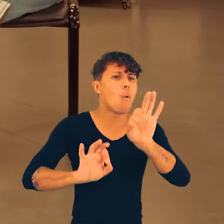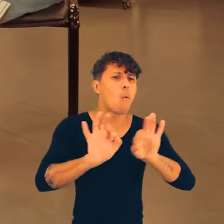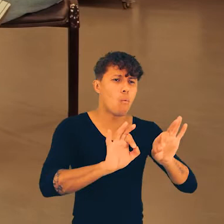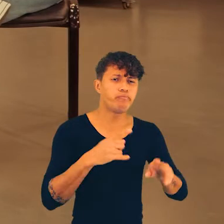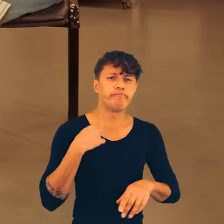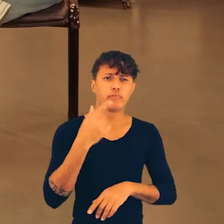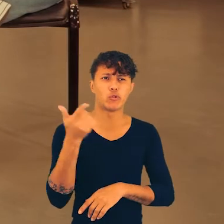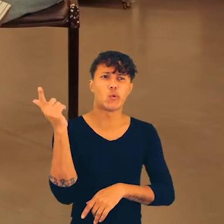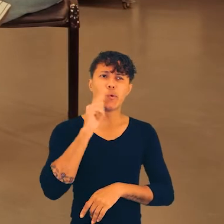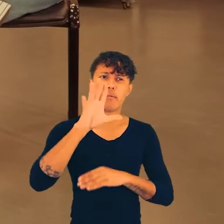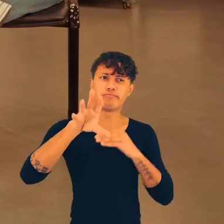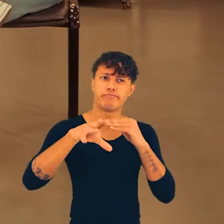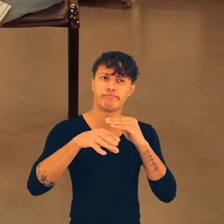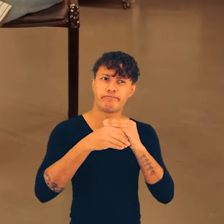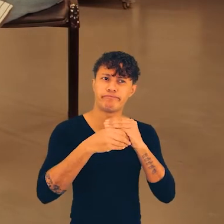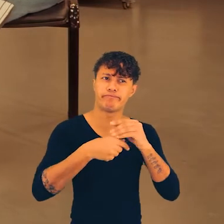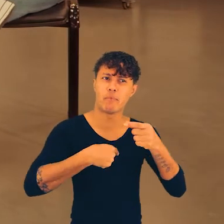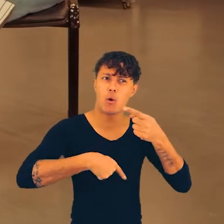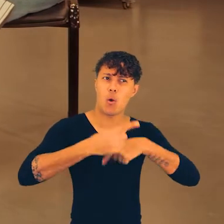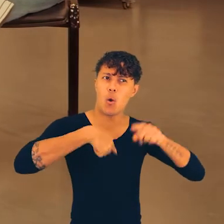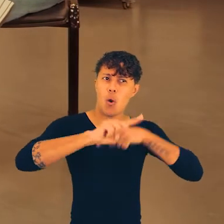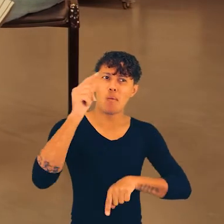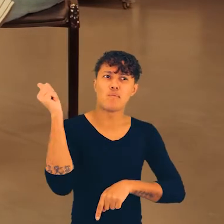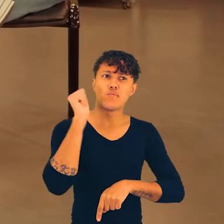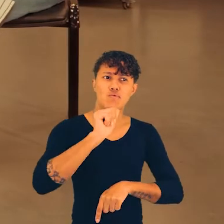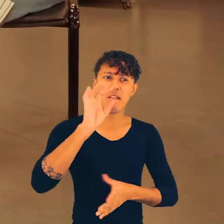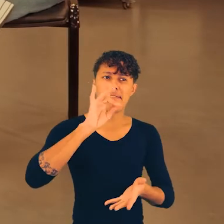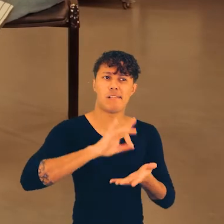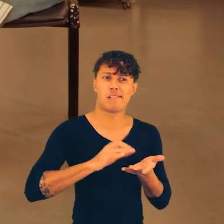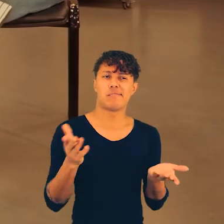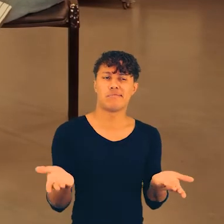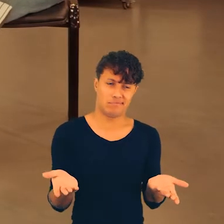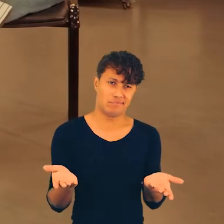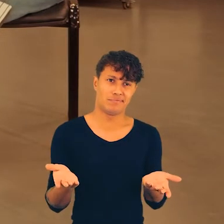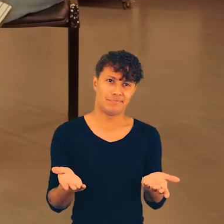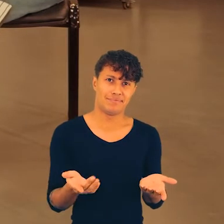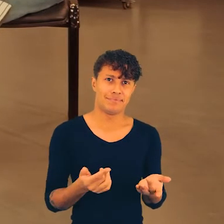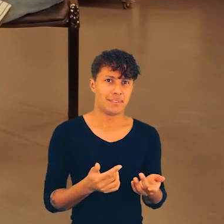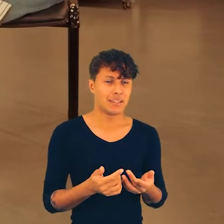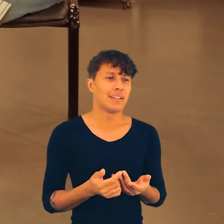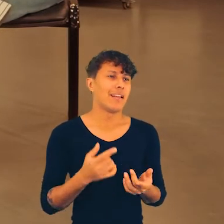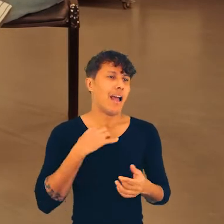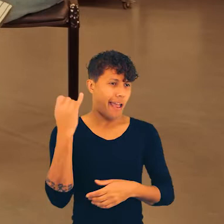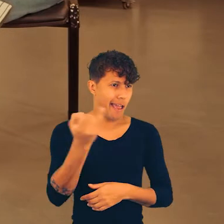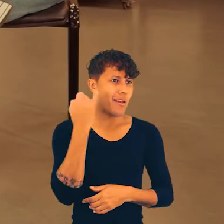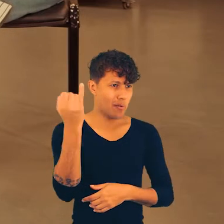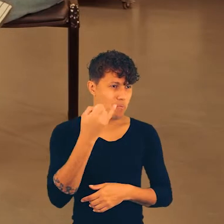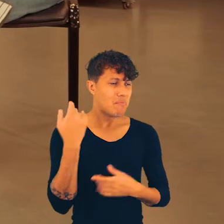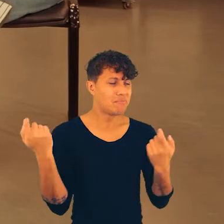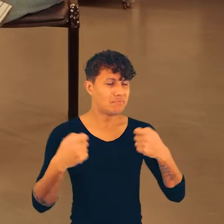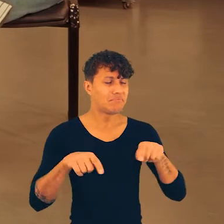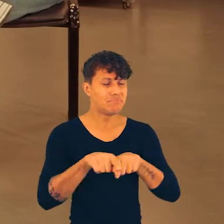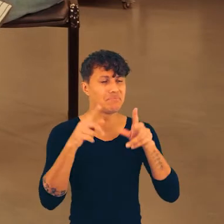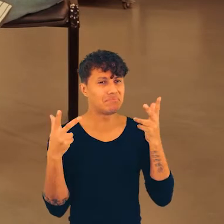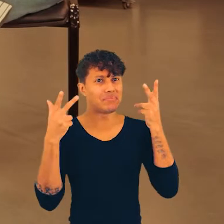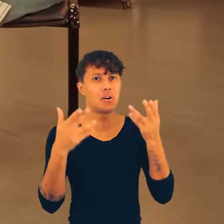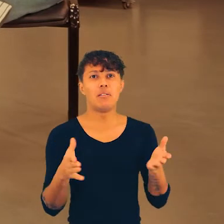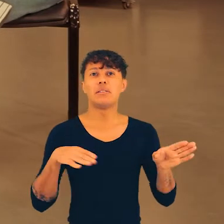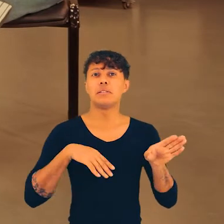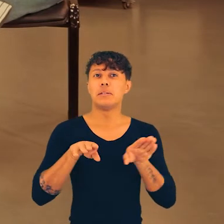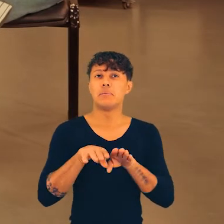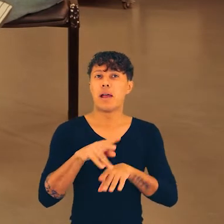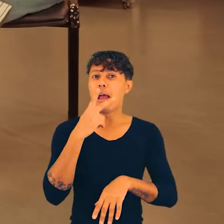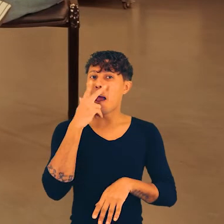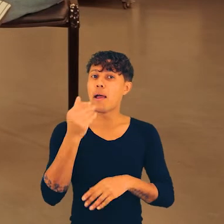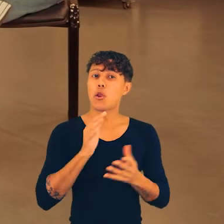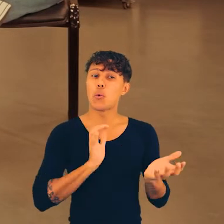essas pessoas se organizam, contribui para a gente conseguir mudar essa realidade. Então, acho que tudo isso é super relevante e